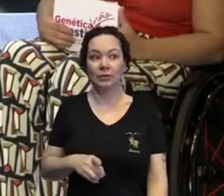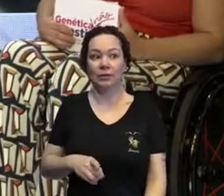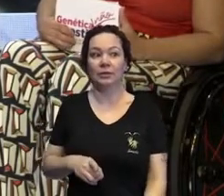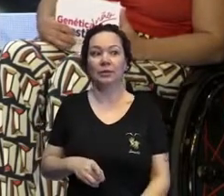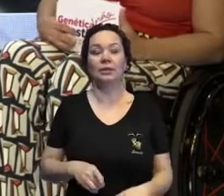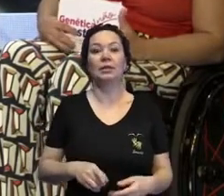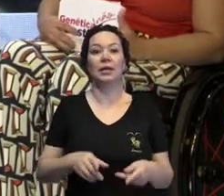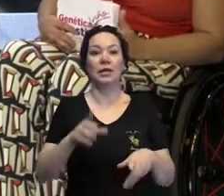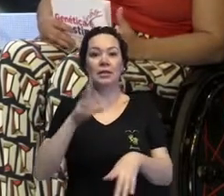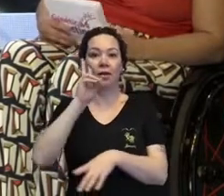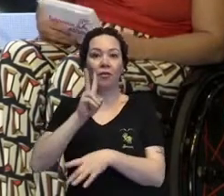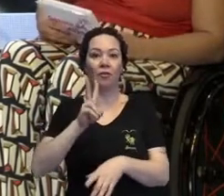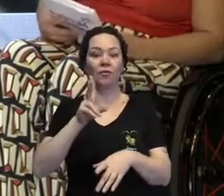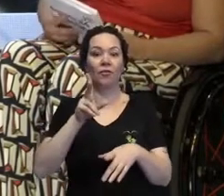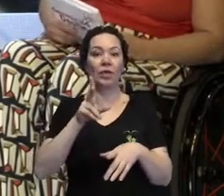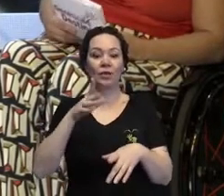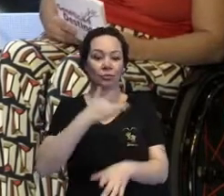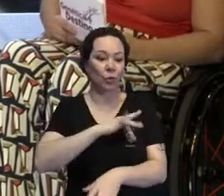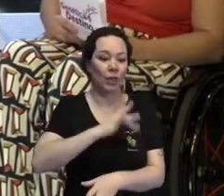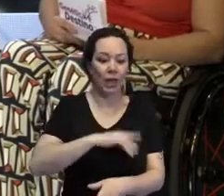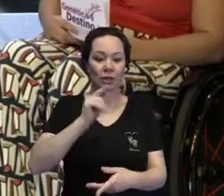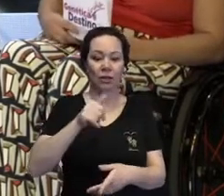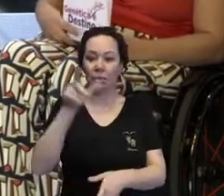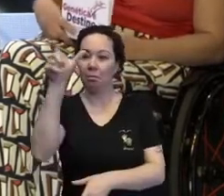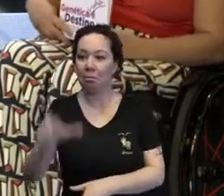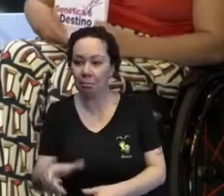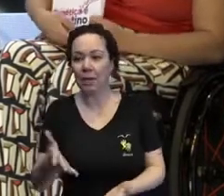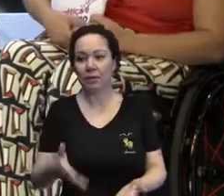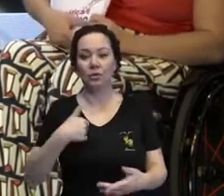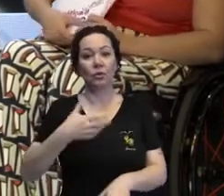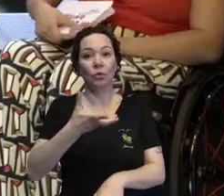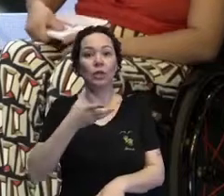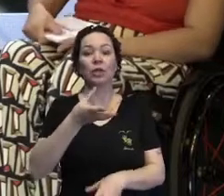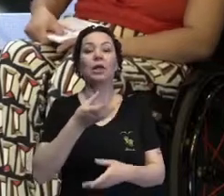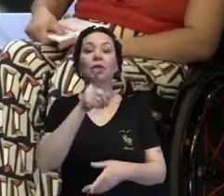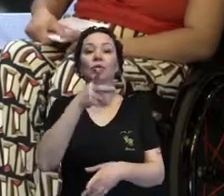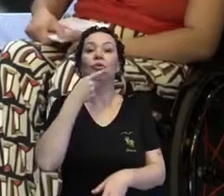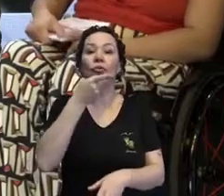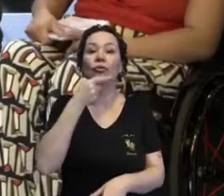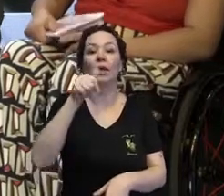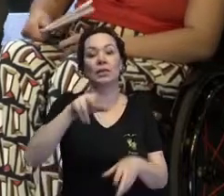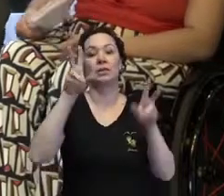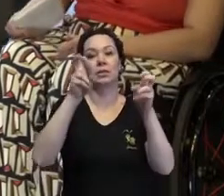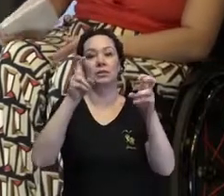com caridade, e não como pessoas. Então eu gostaria muito que você falasse sobre isso.